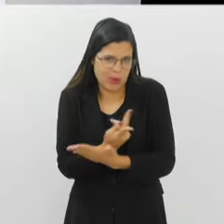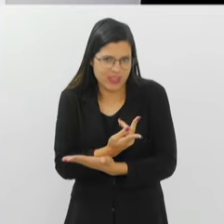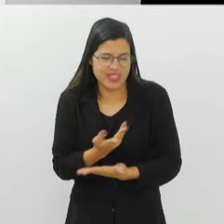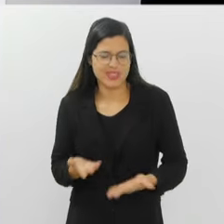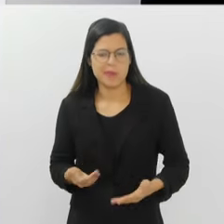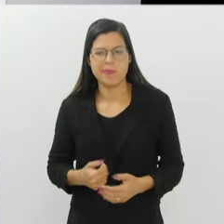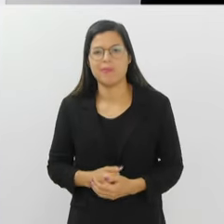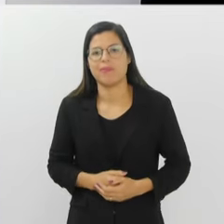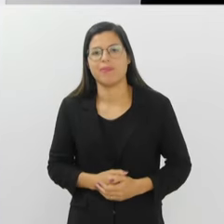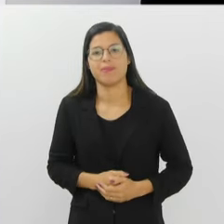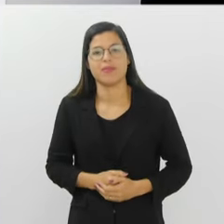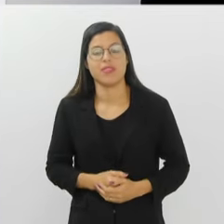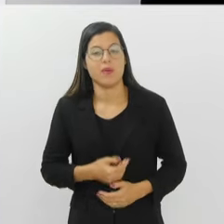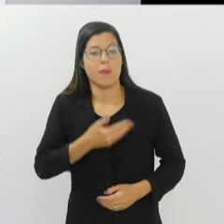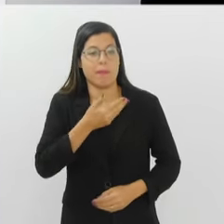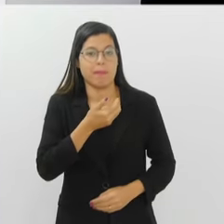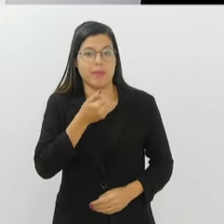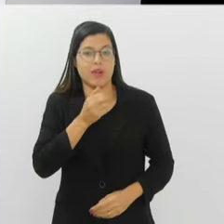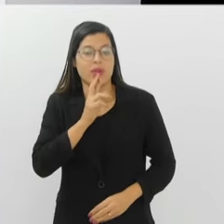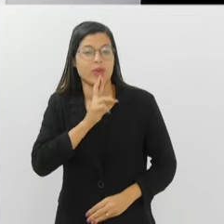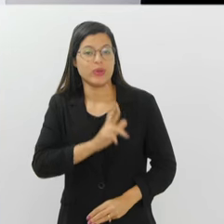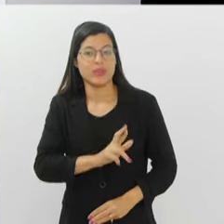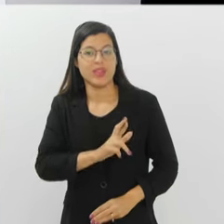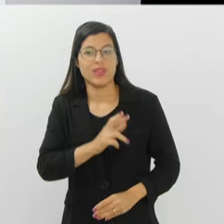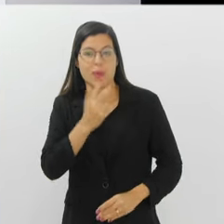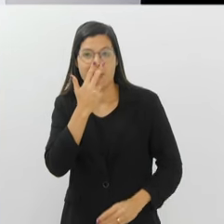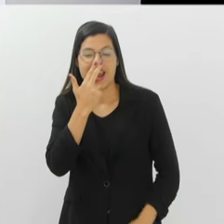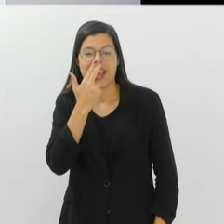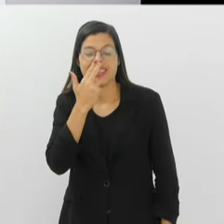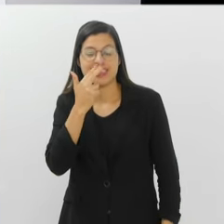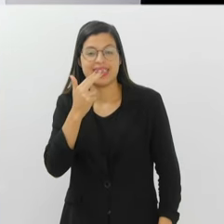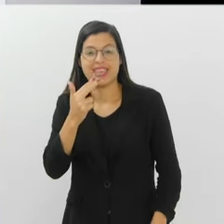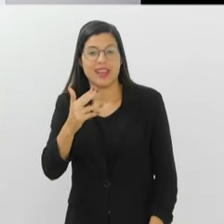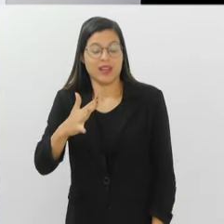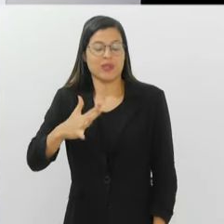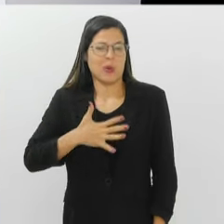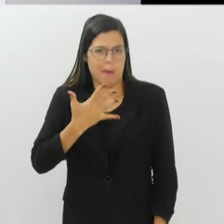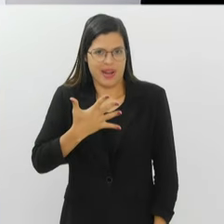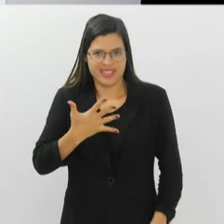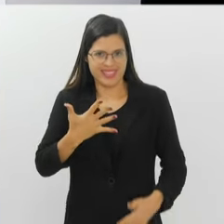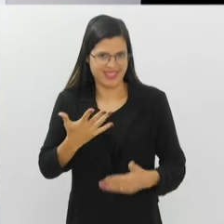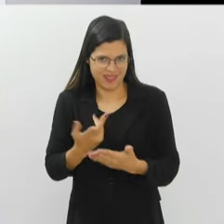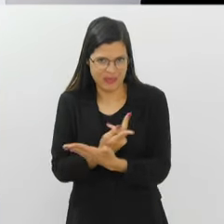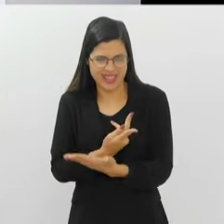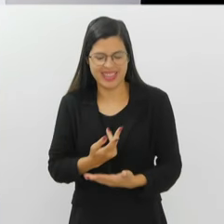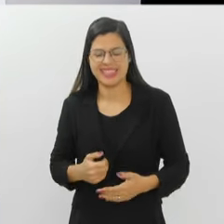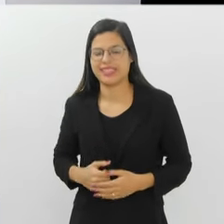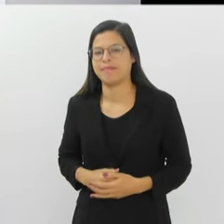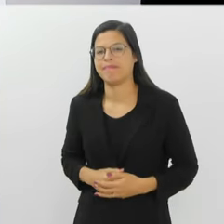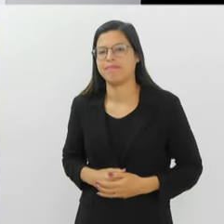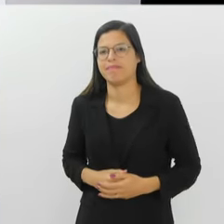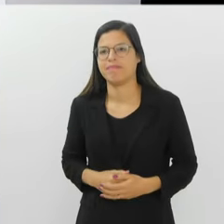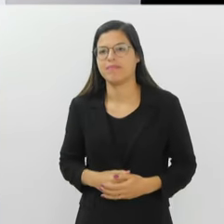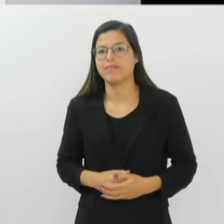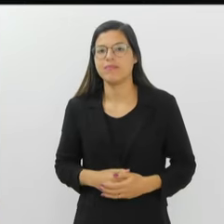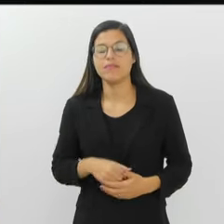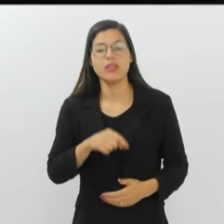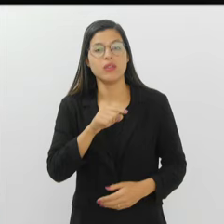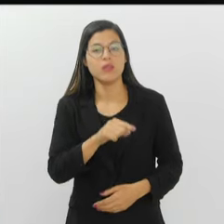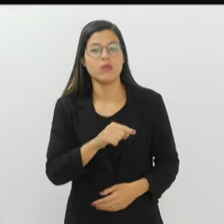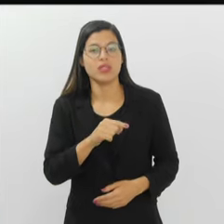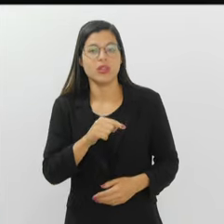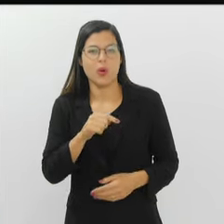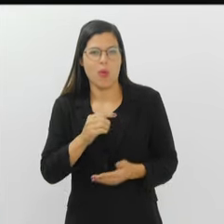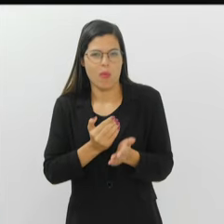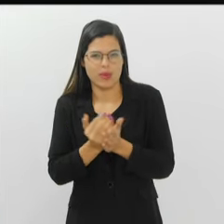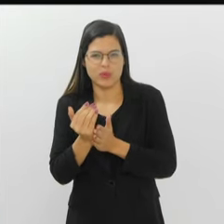Acho que os melhores, os resultados melhores vêm quando a coisa aparece do nada, assim. Pois é. O Sidney, você é